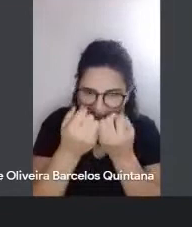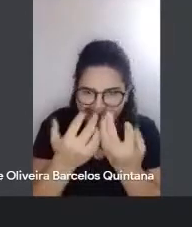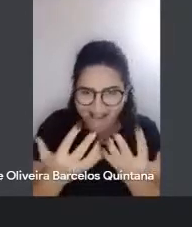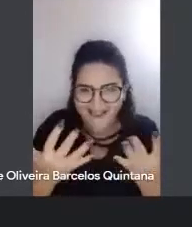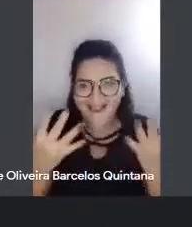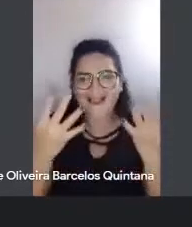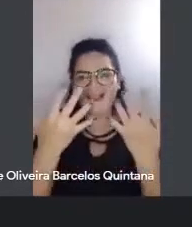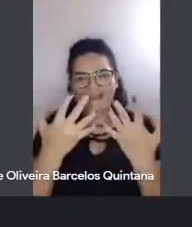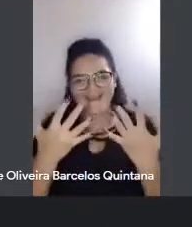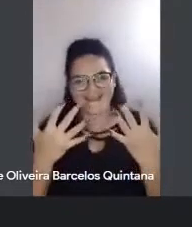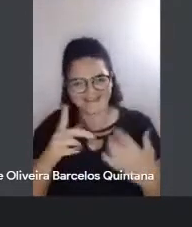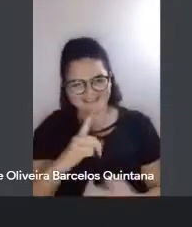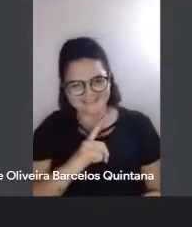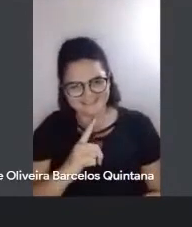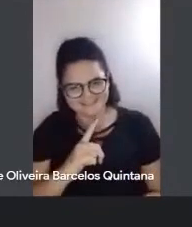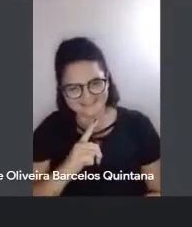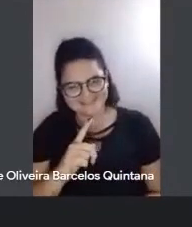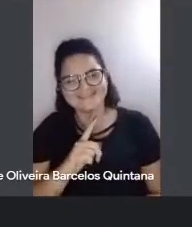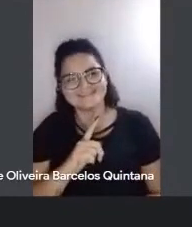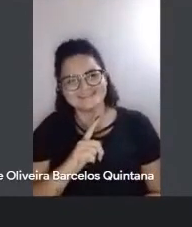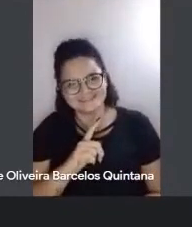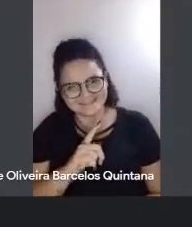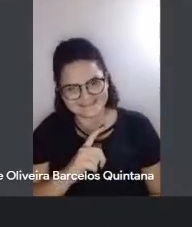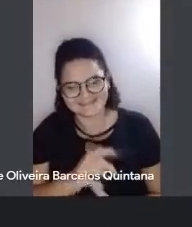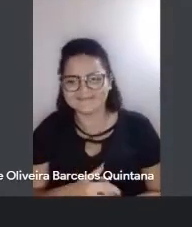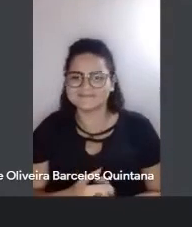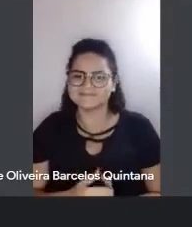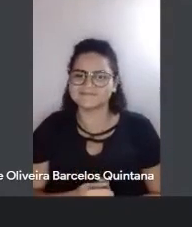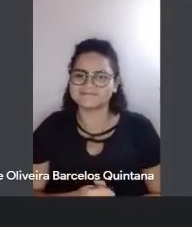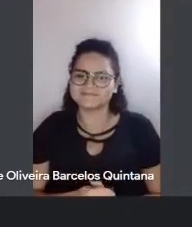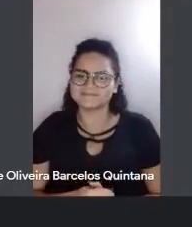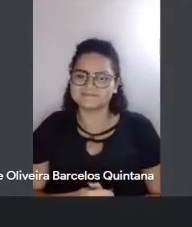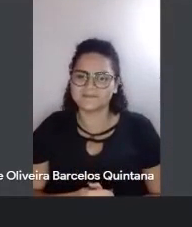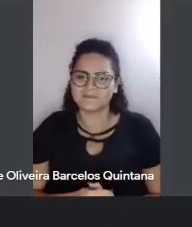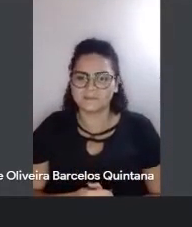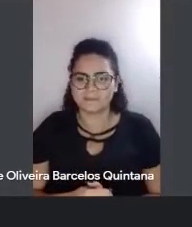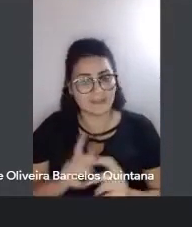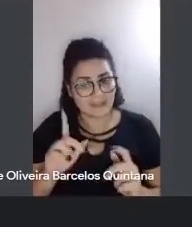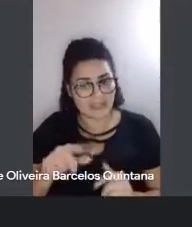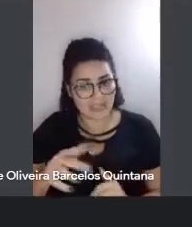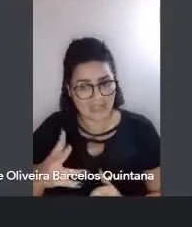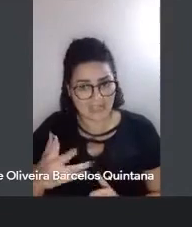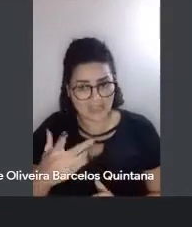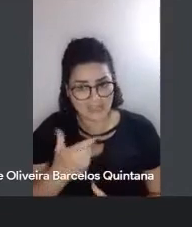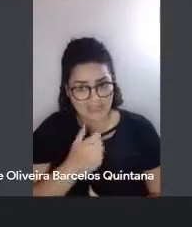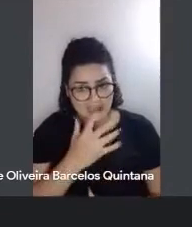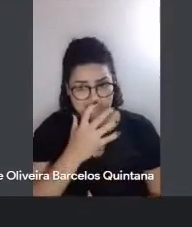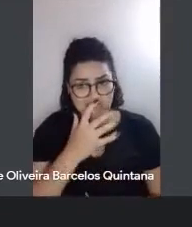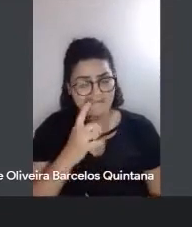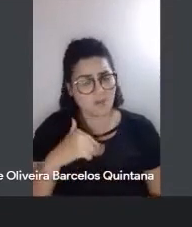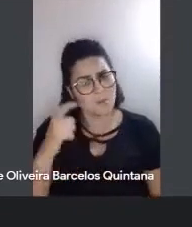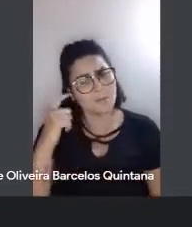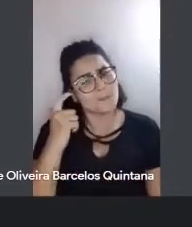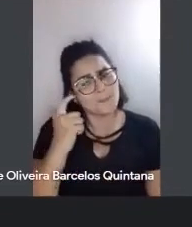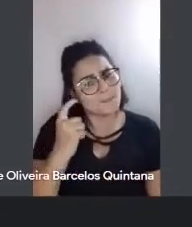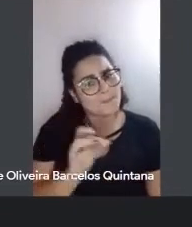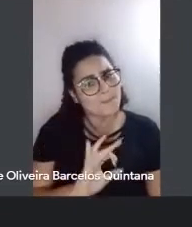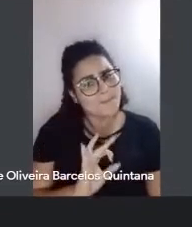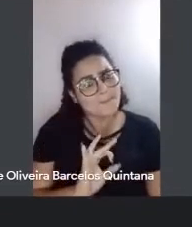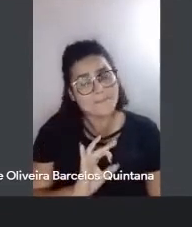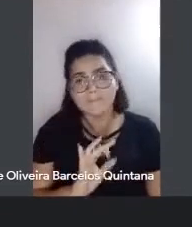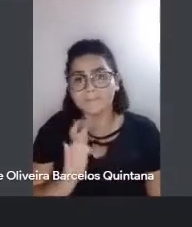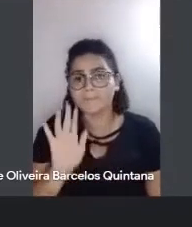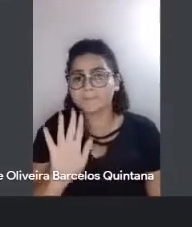os cipóis se entrelaçando, e é incrível, assim, que eu não tinha pensado nisso, mas ele falando,